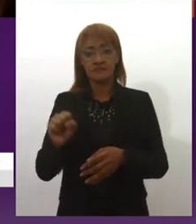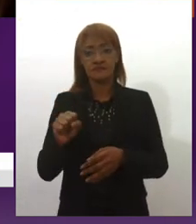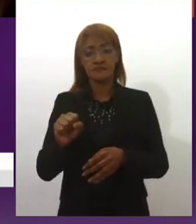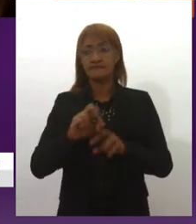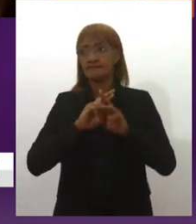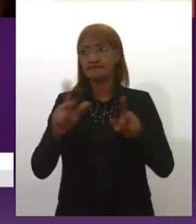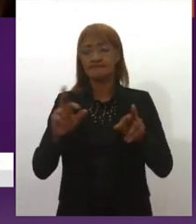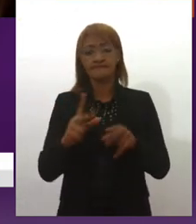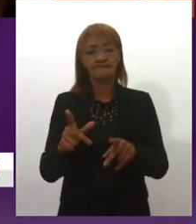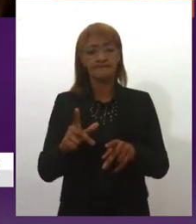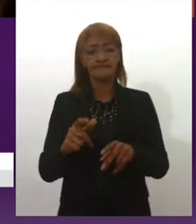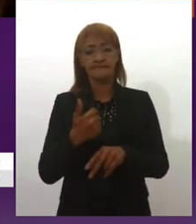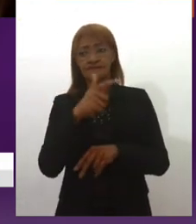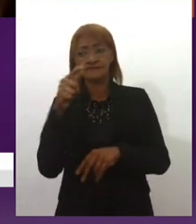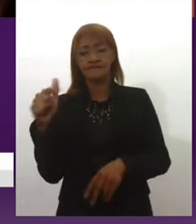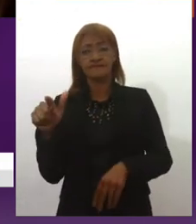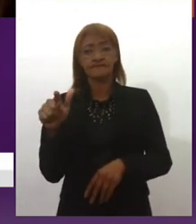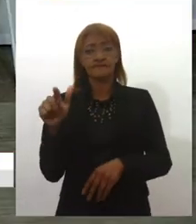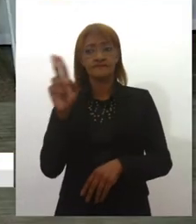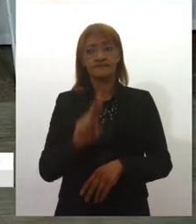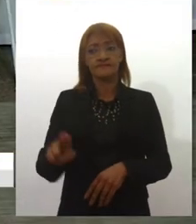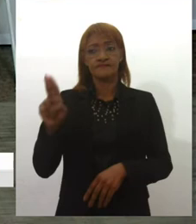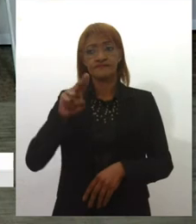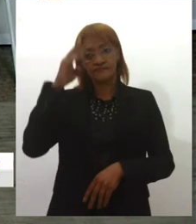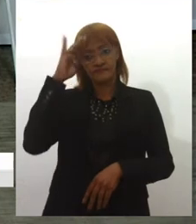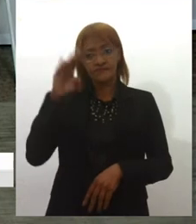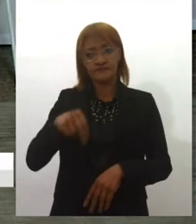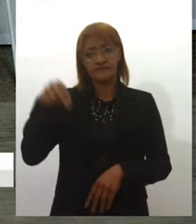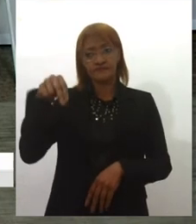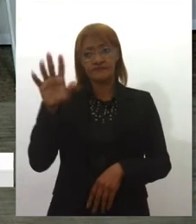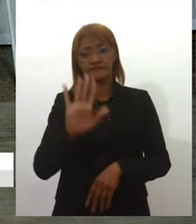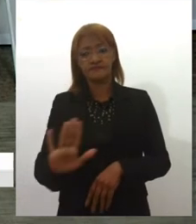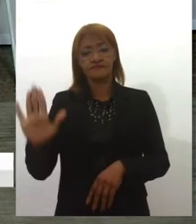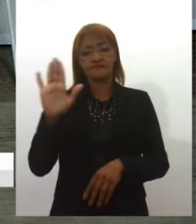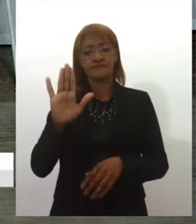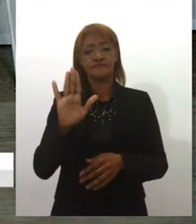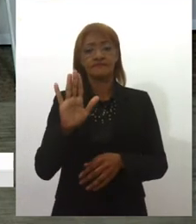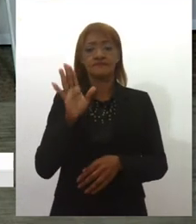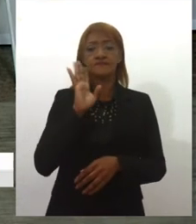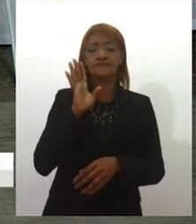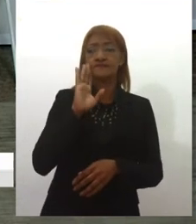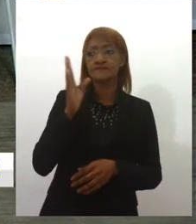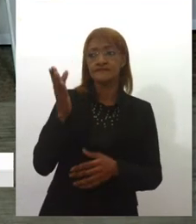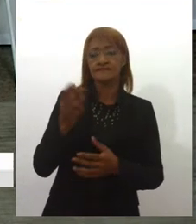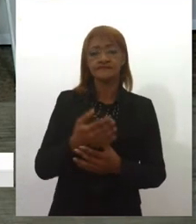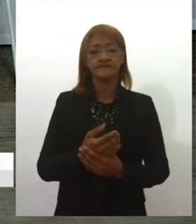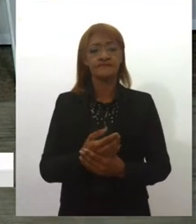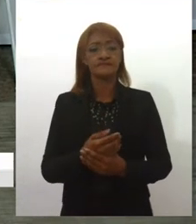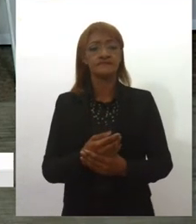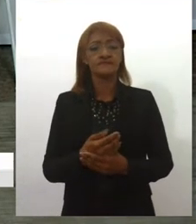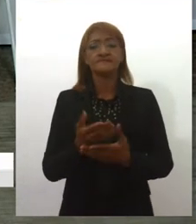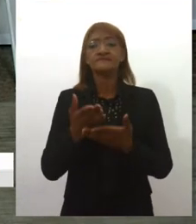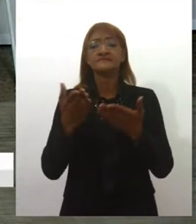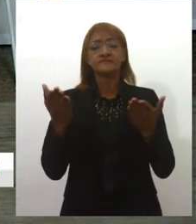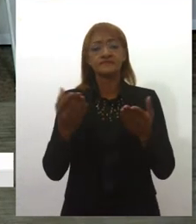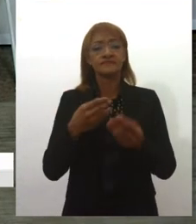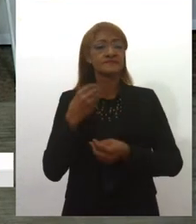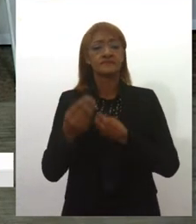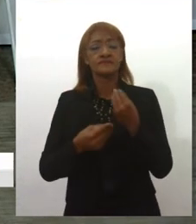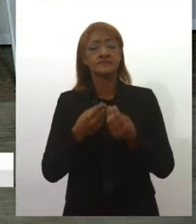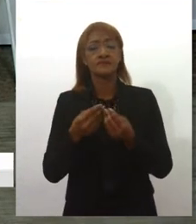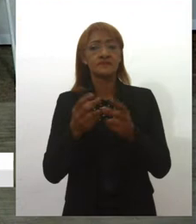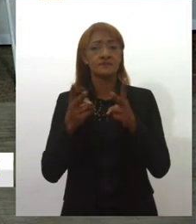principalmente a do Nordeste, né. Sim, bacana, bacana esse panorama, e você, Nicole, como é que você enxerga?